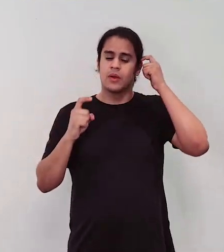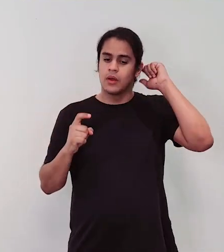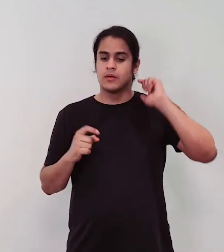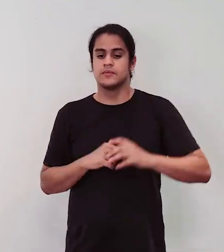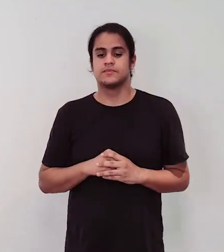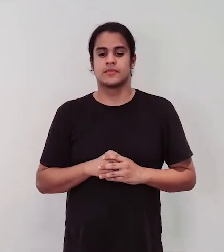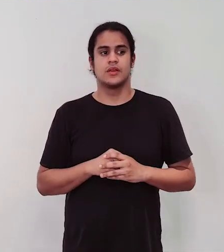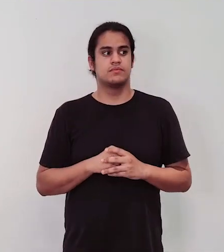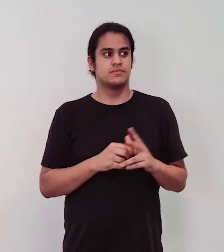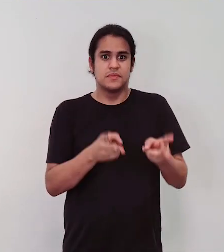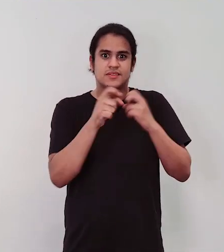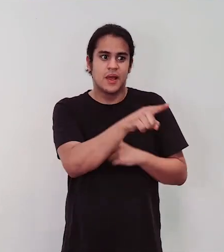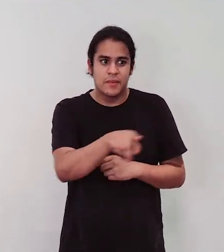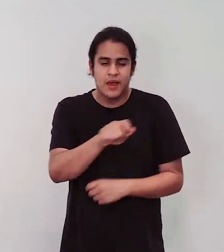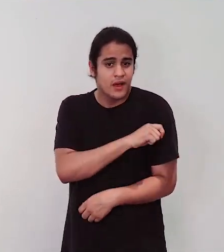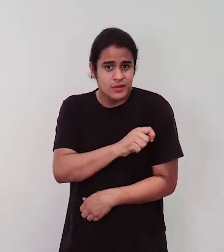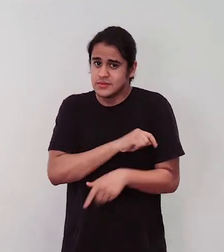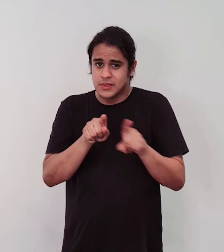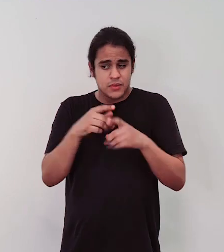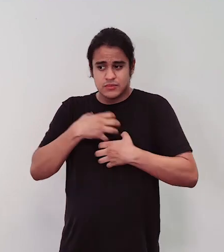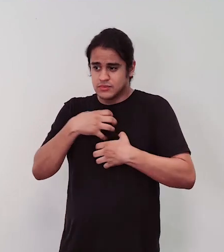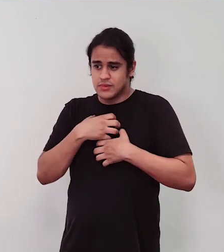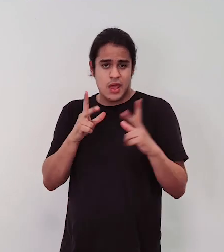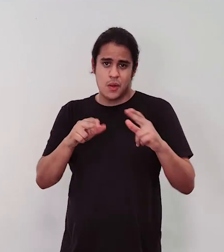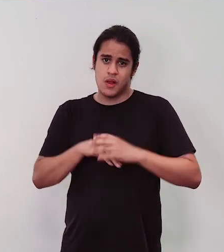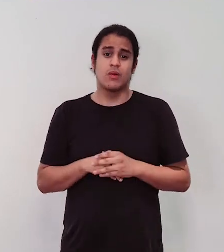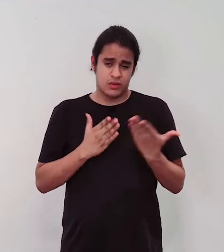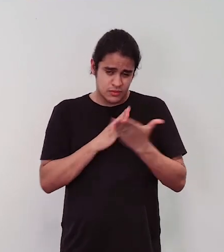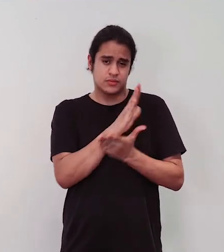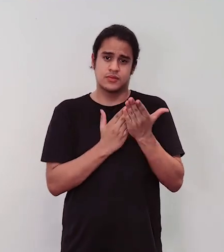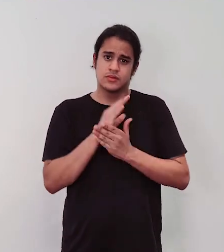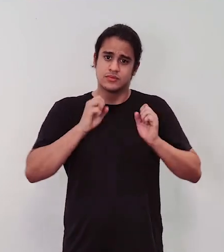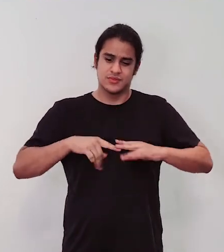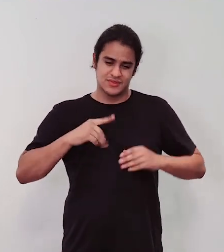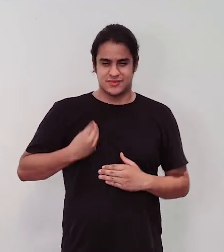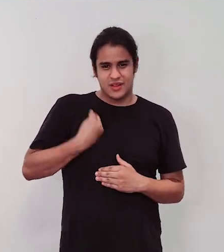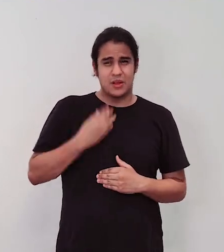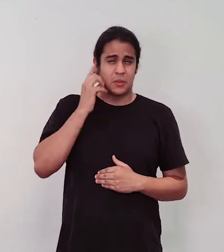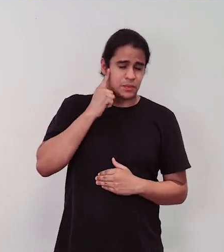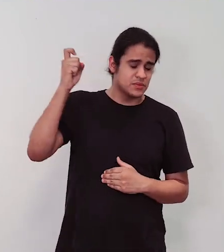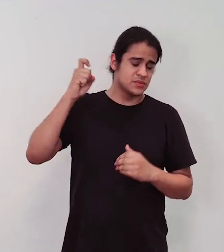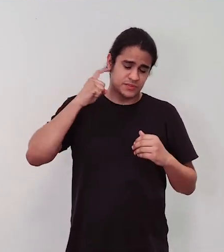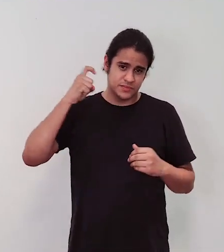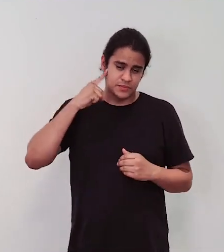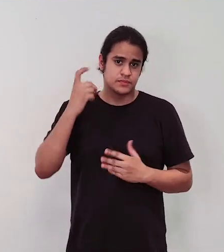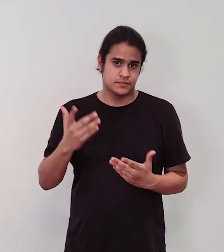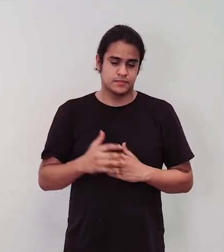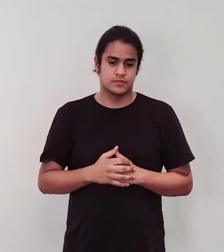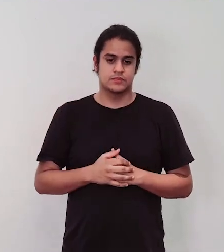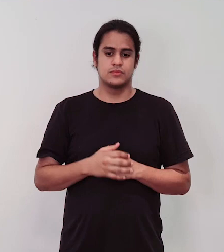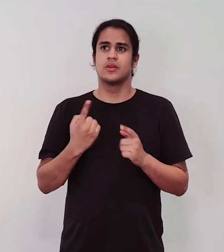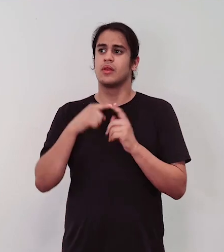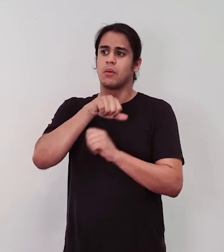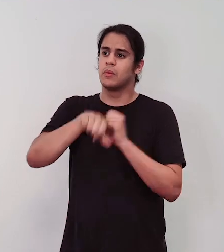e ver que as estudantes também sentem isso, que aquilo incomoda a todo mundo que está dentro daquele espaço, né, por que não toca o